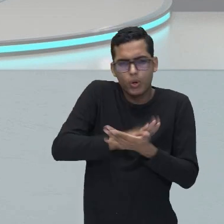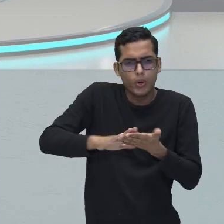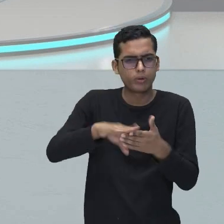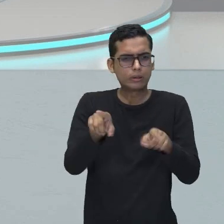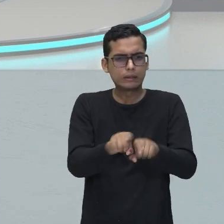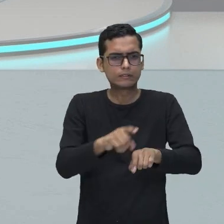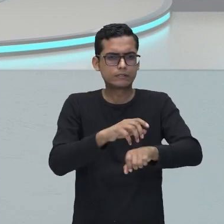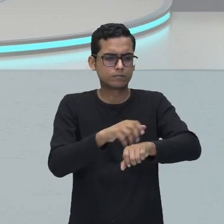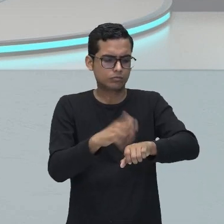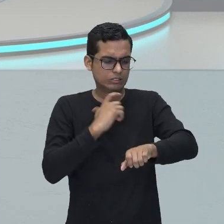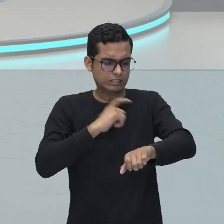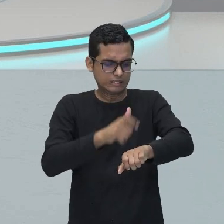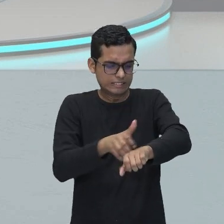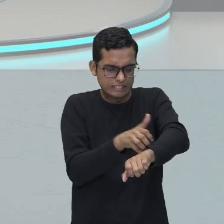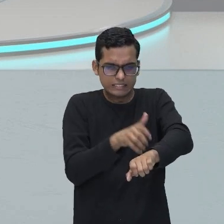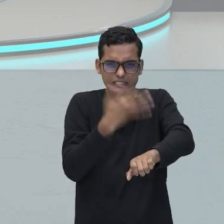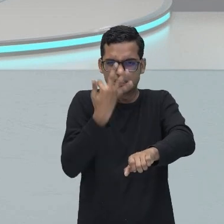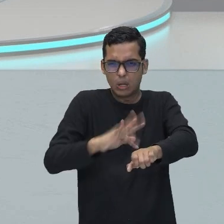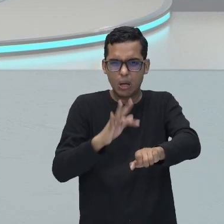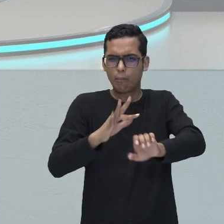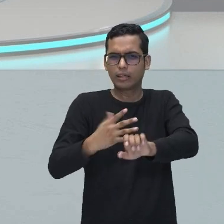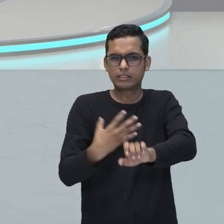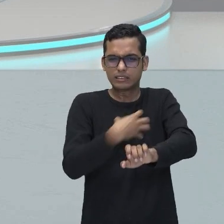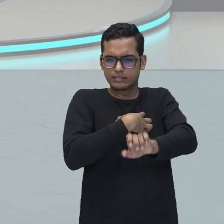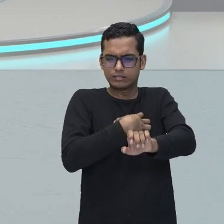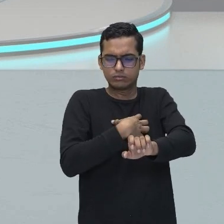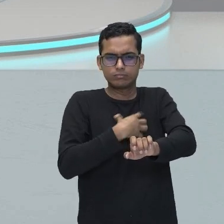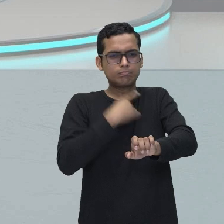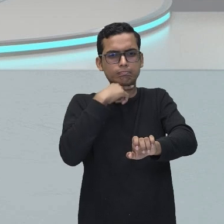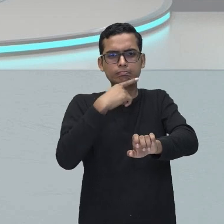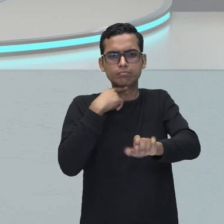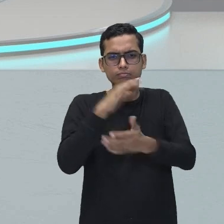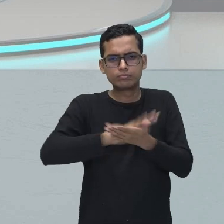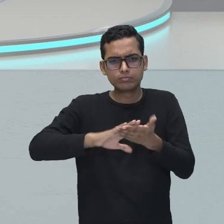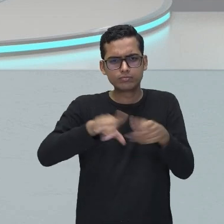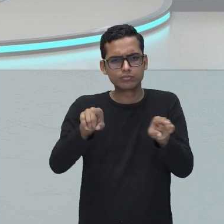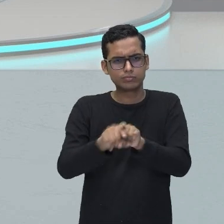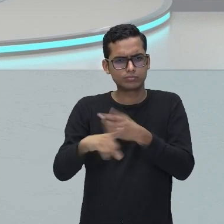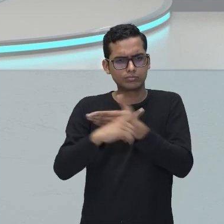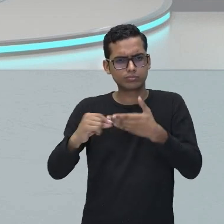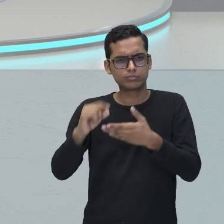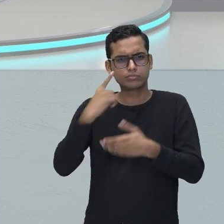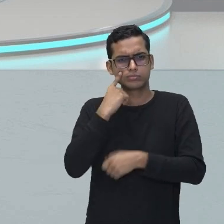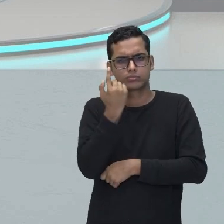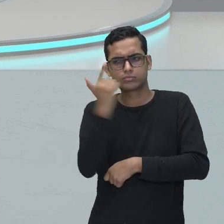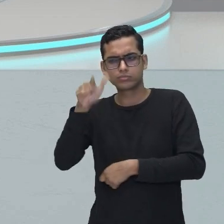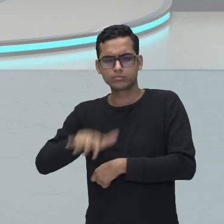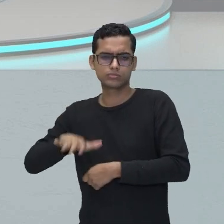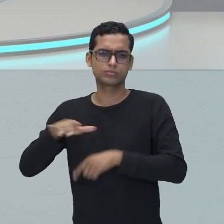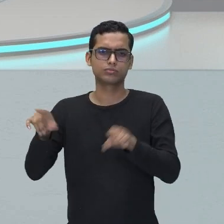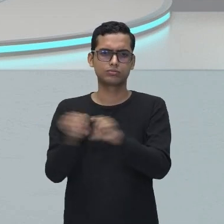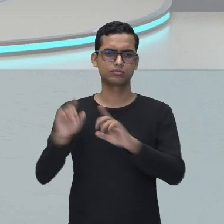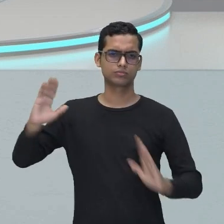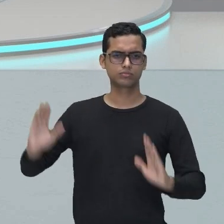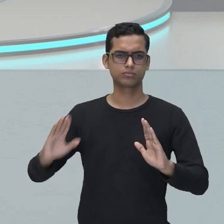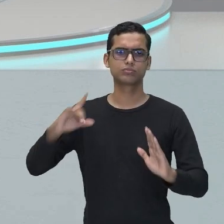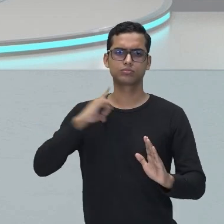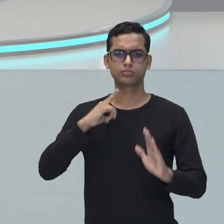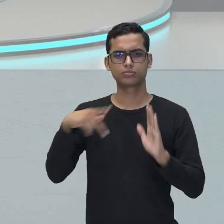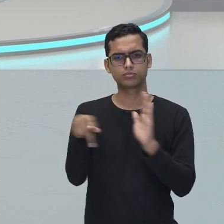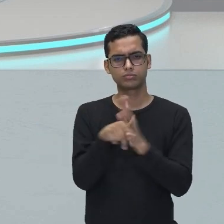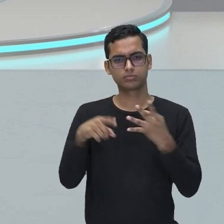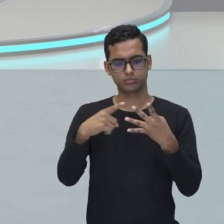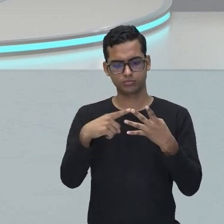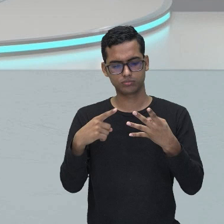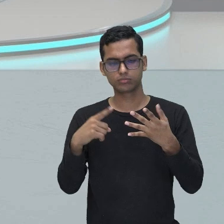dói e não se sente. Percebe? É de Camões, lá do classicismo. E tem muito aí cultismo e